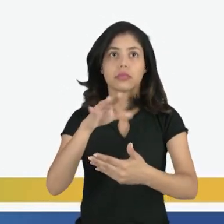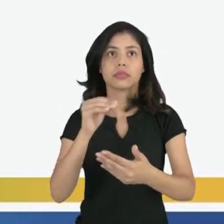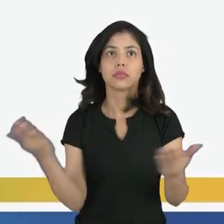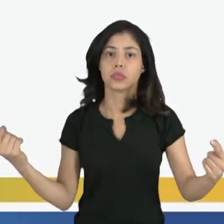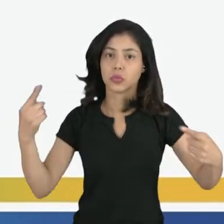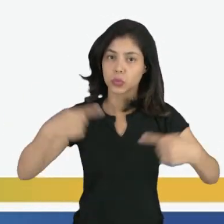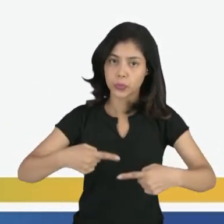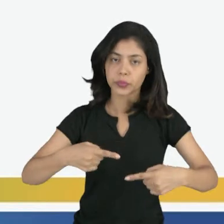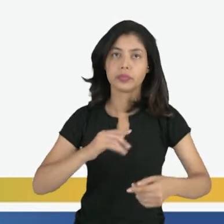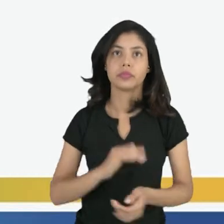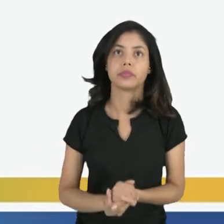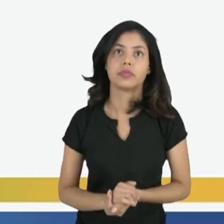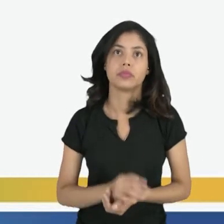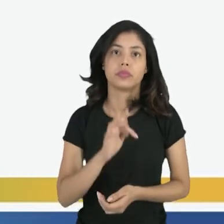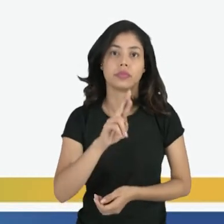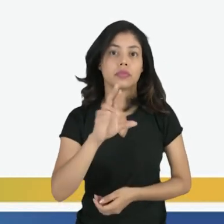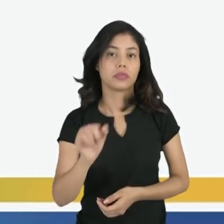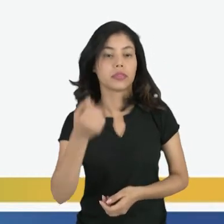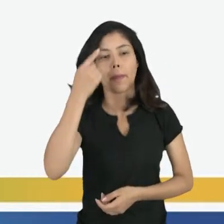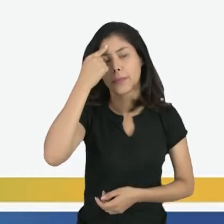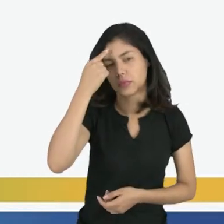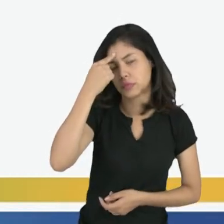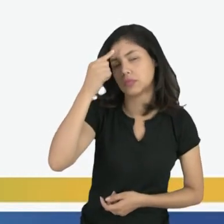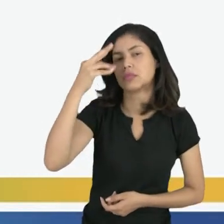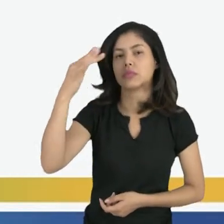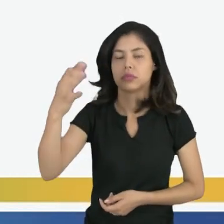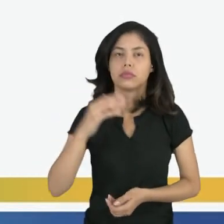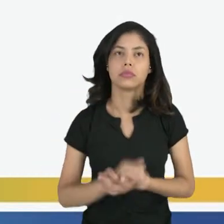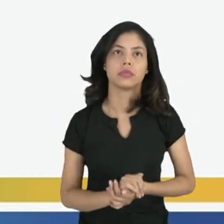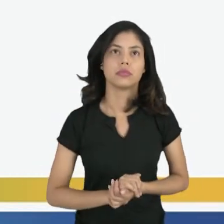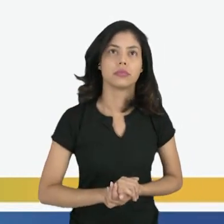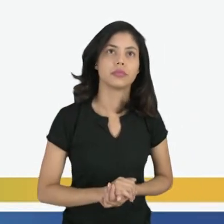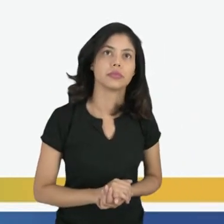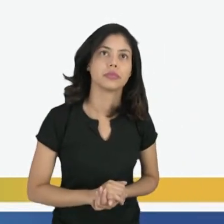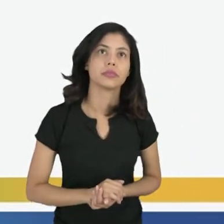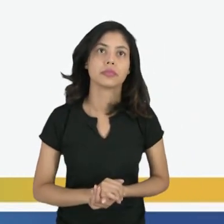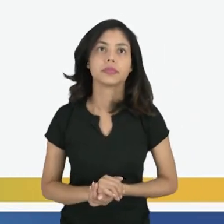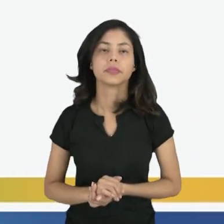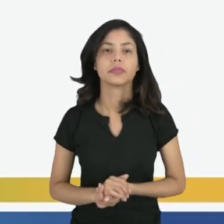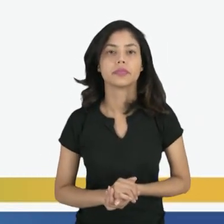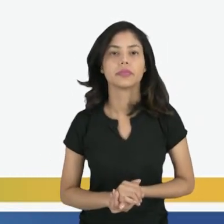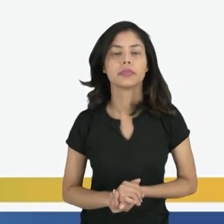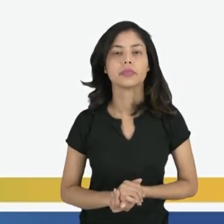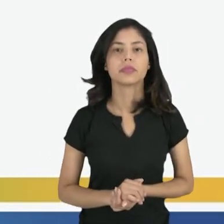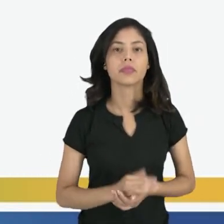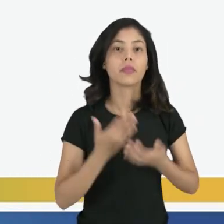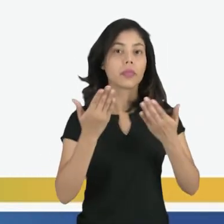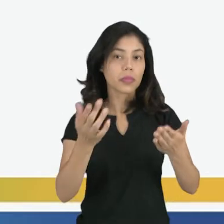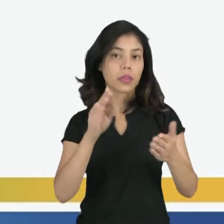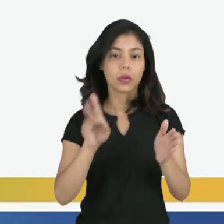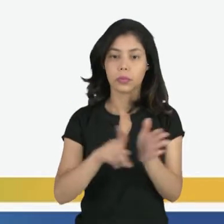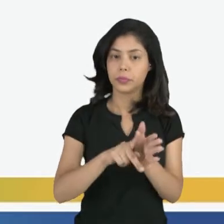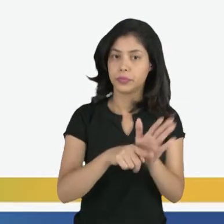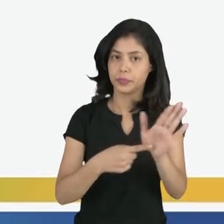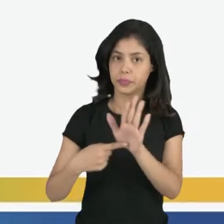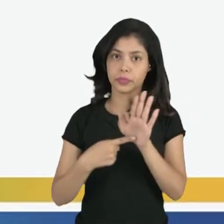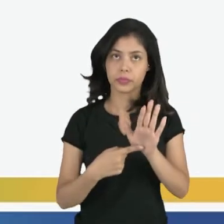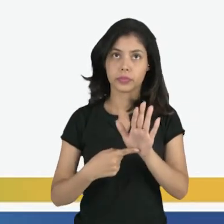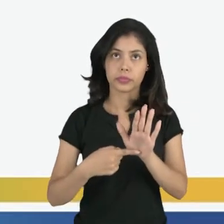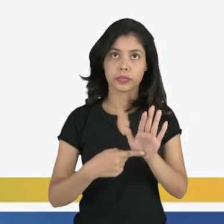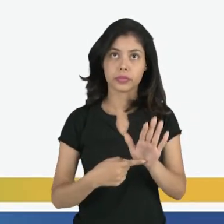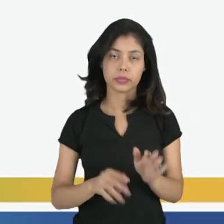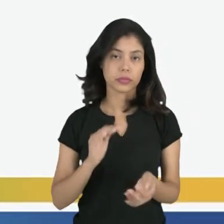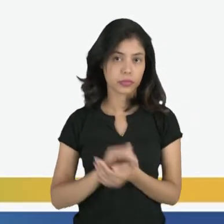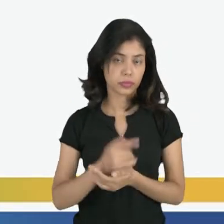ser combatido, uma tese a ser refutada, no caso do Hegel, A que propõe, portanto, dois